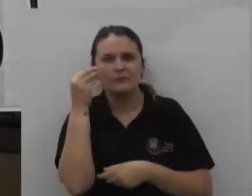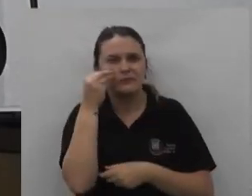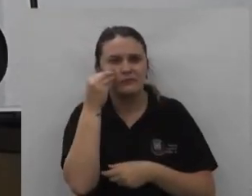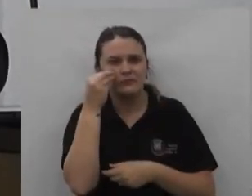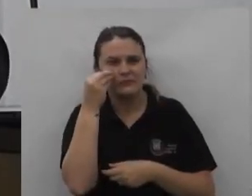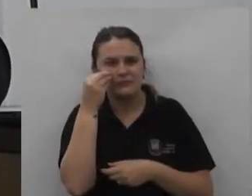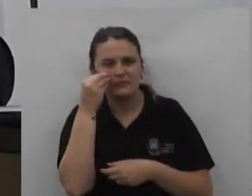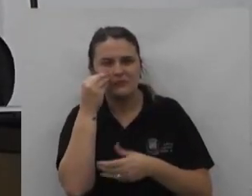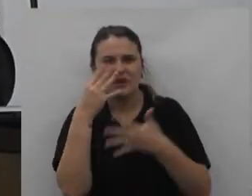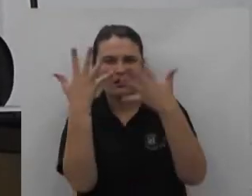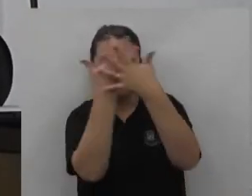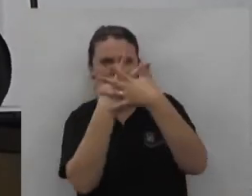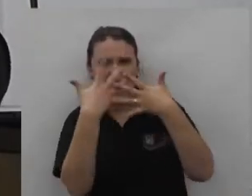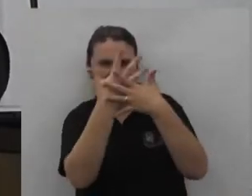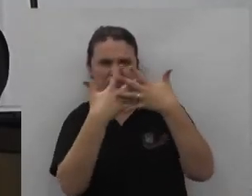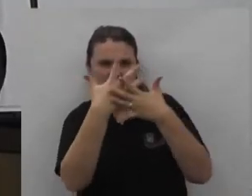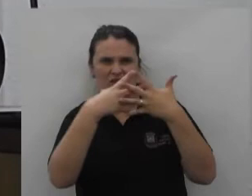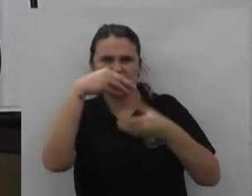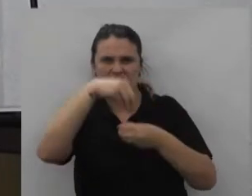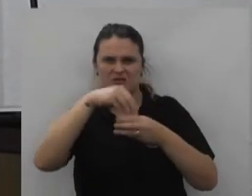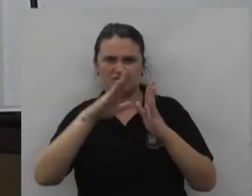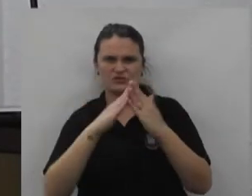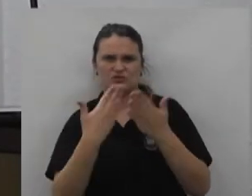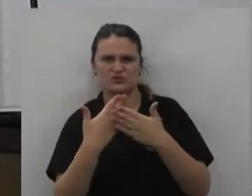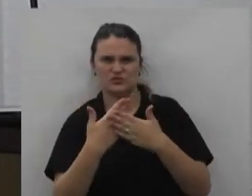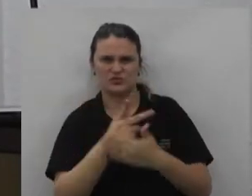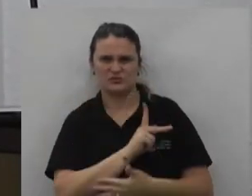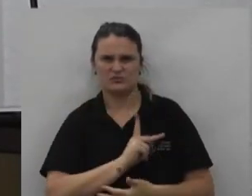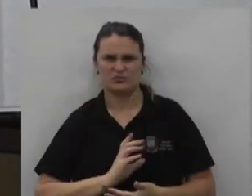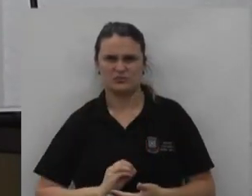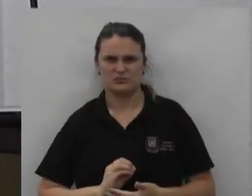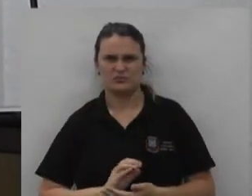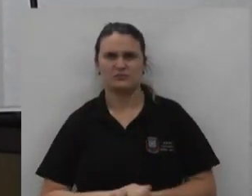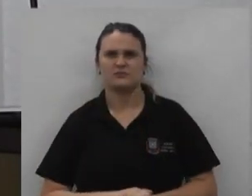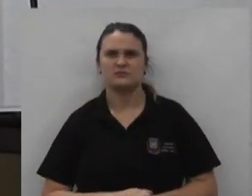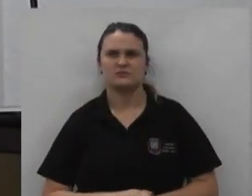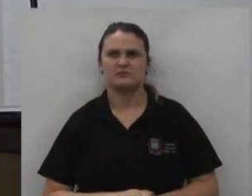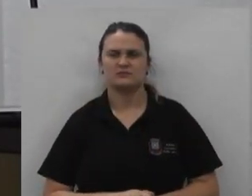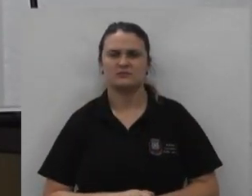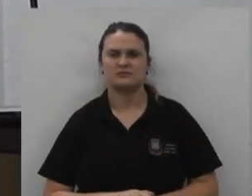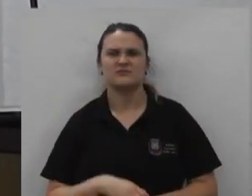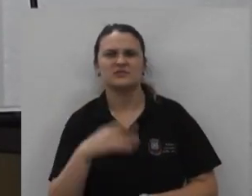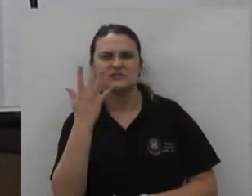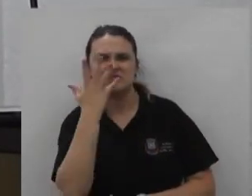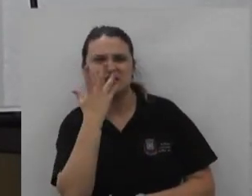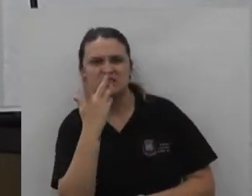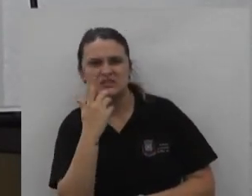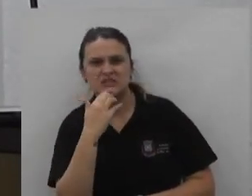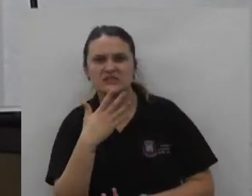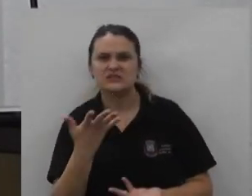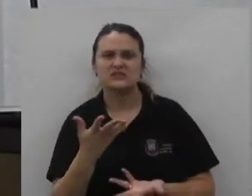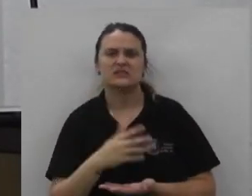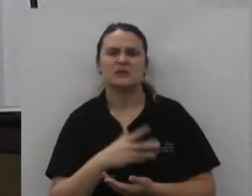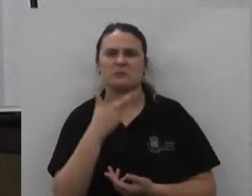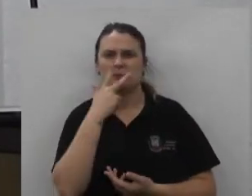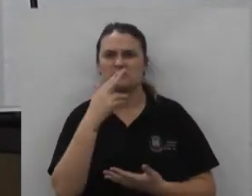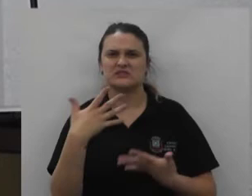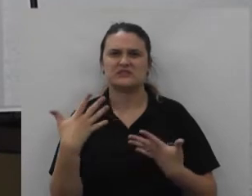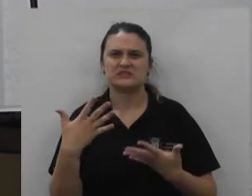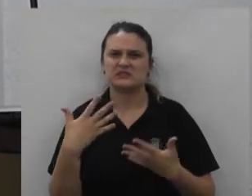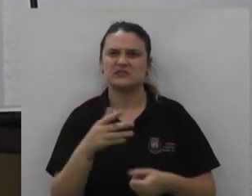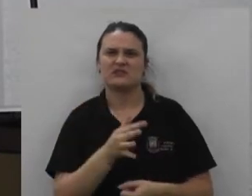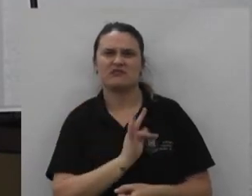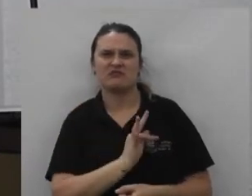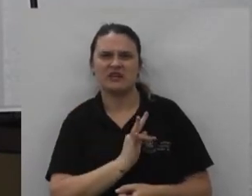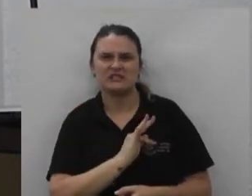tentativa de erotização dentro das escolas públicas da criança lá